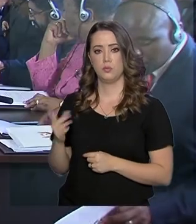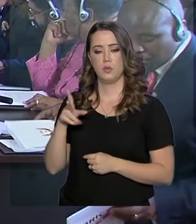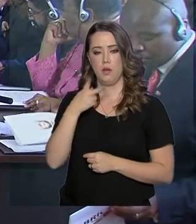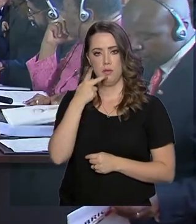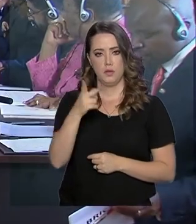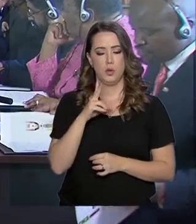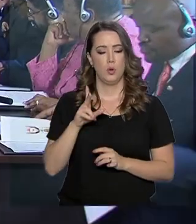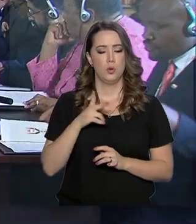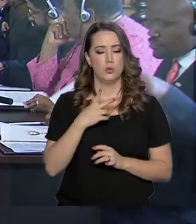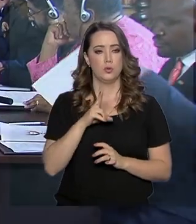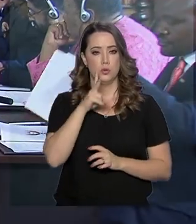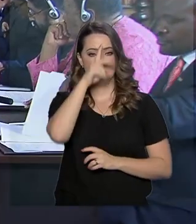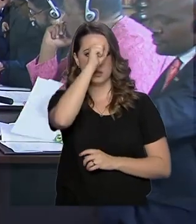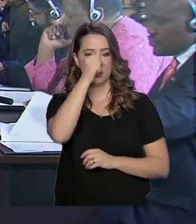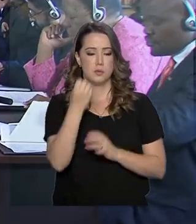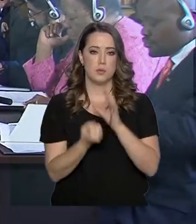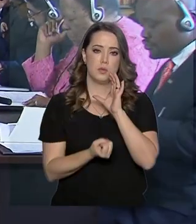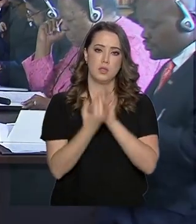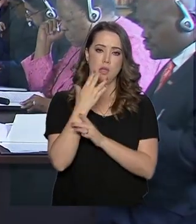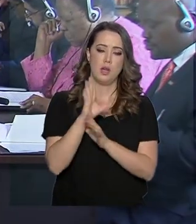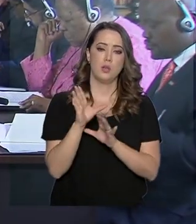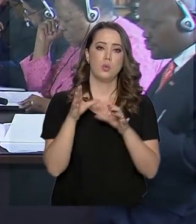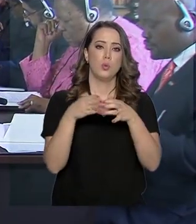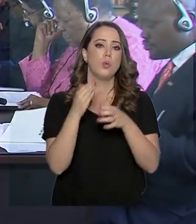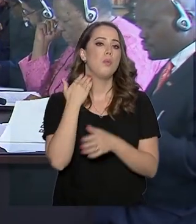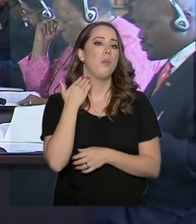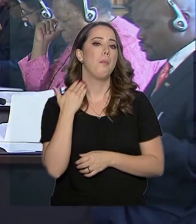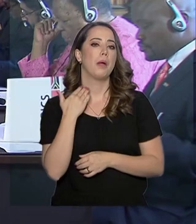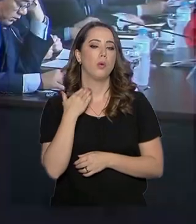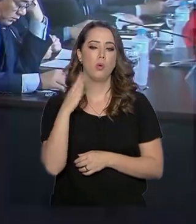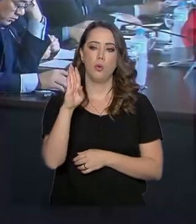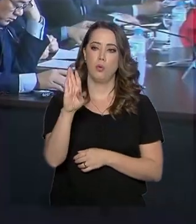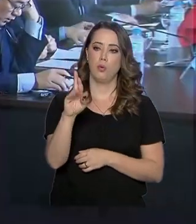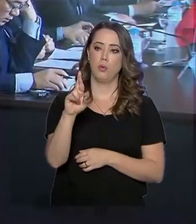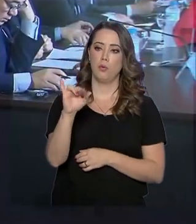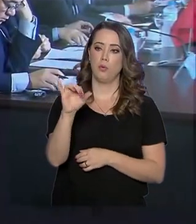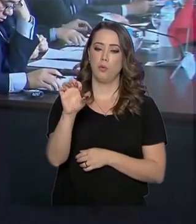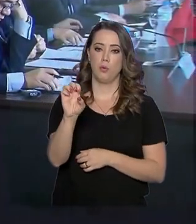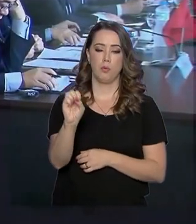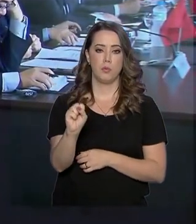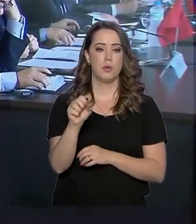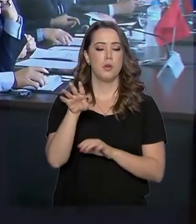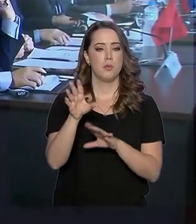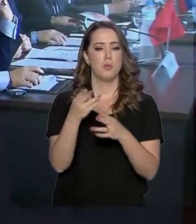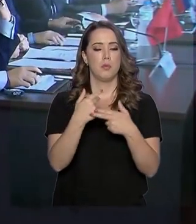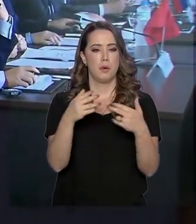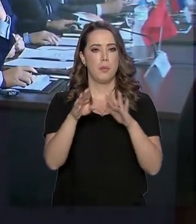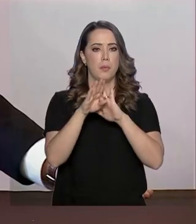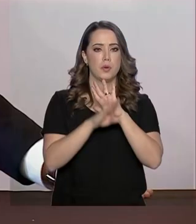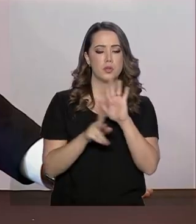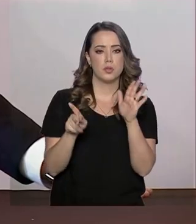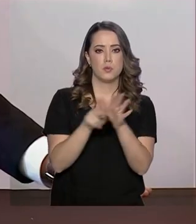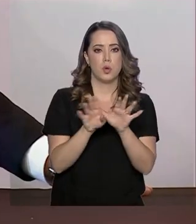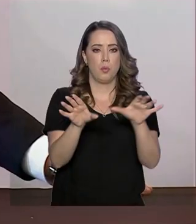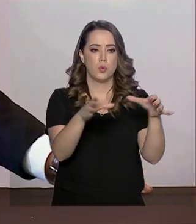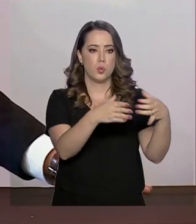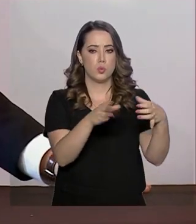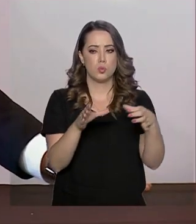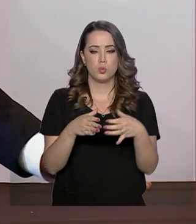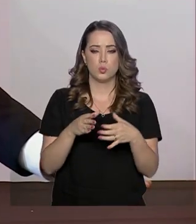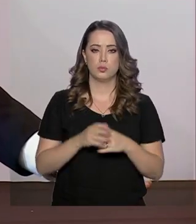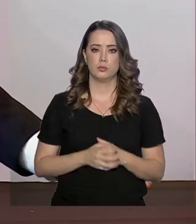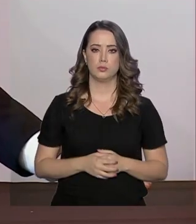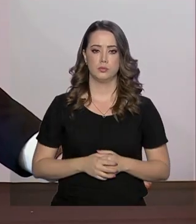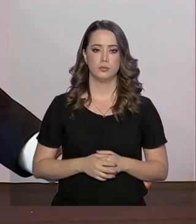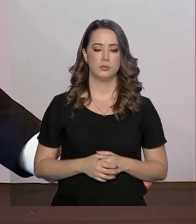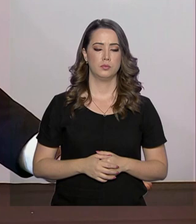fortalecimento do recém-criado Banco do BRICS para desenvolver projetos de infraestrutura na região. O que nós esperamos muito,